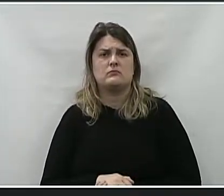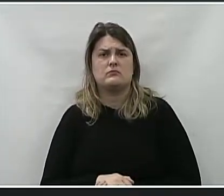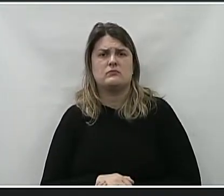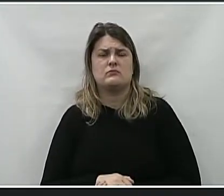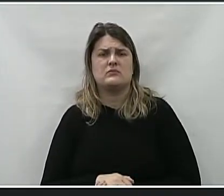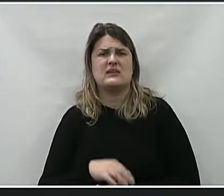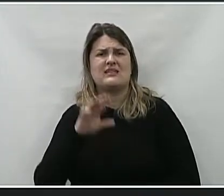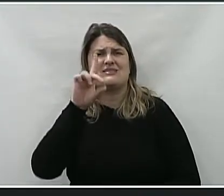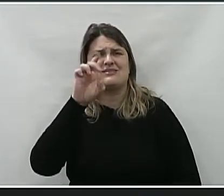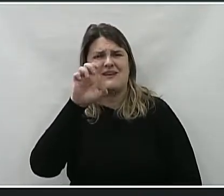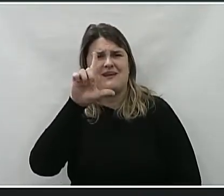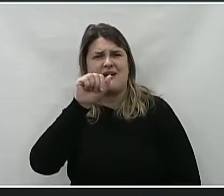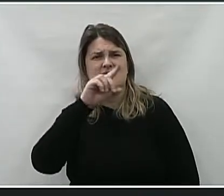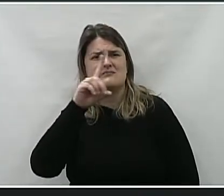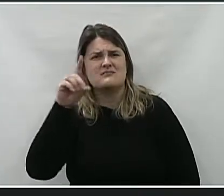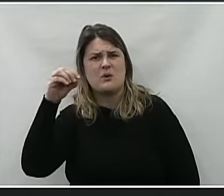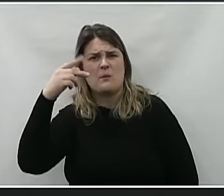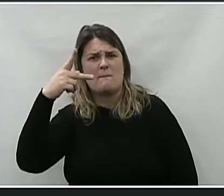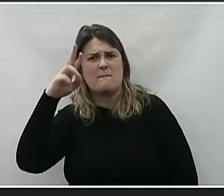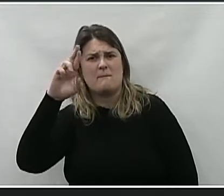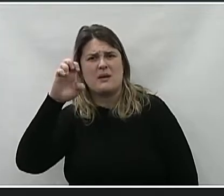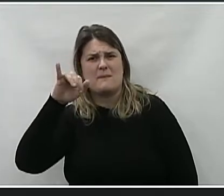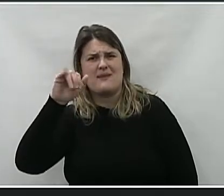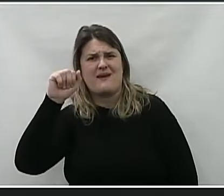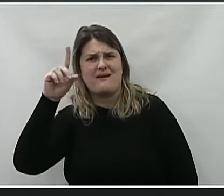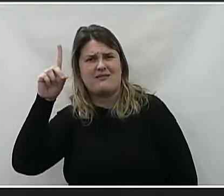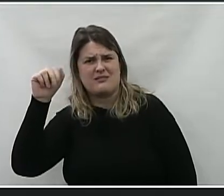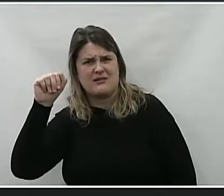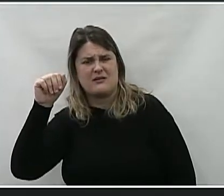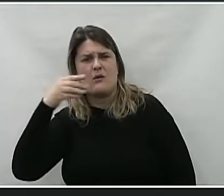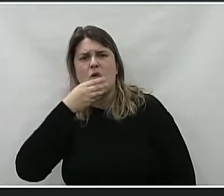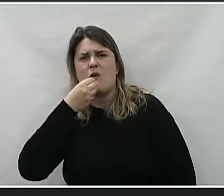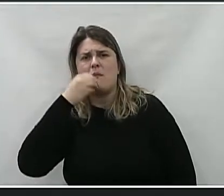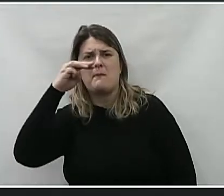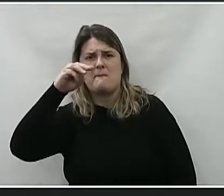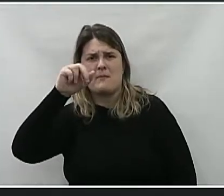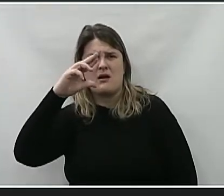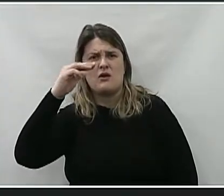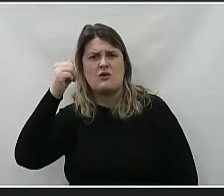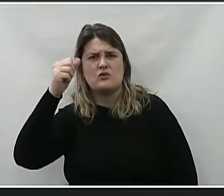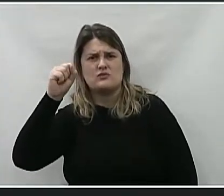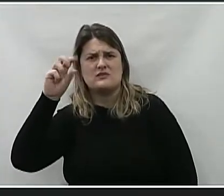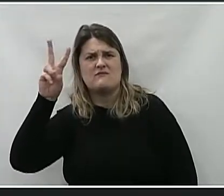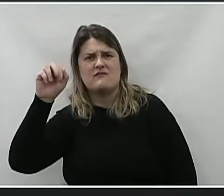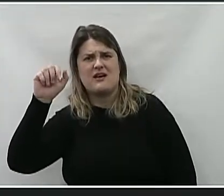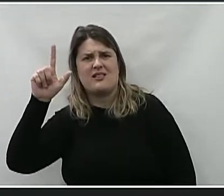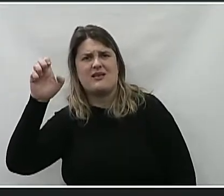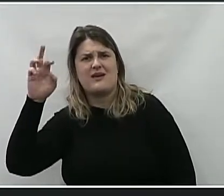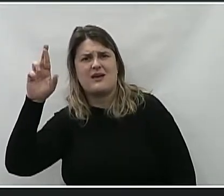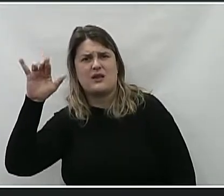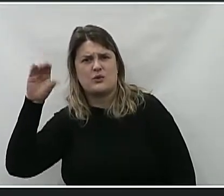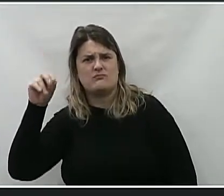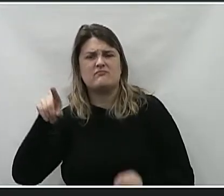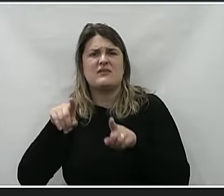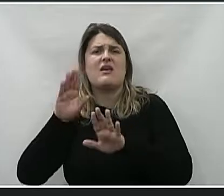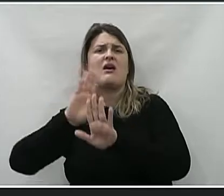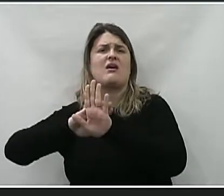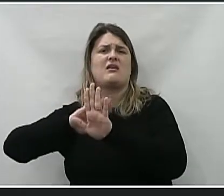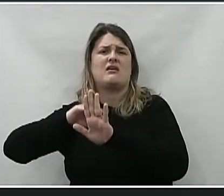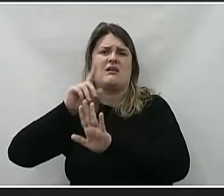Delação premiada do Marcos Valério, aí dizendo que quem está por trás de tudo isso é o PT.